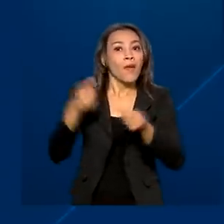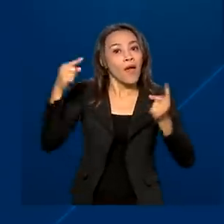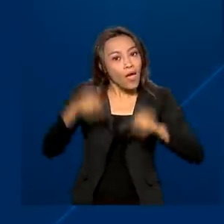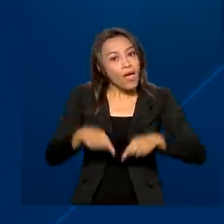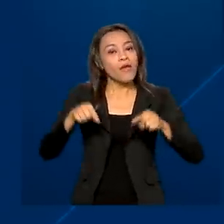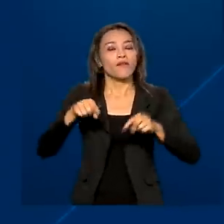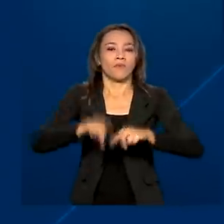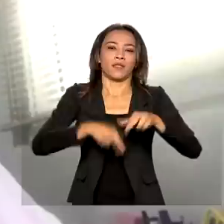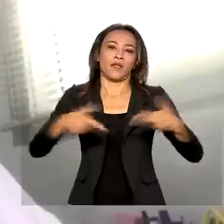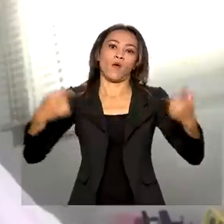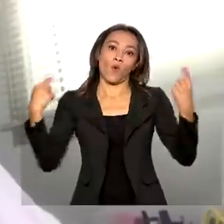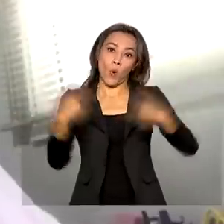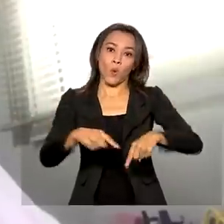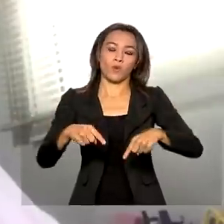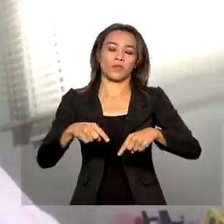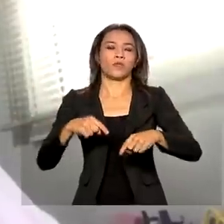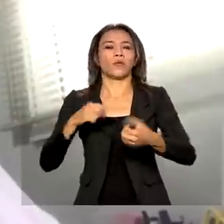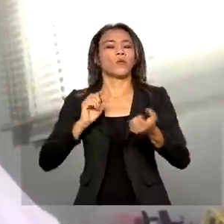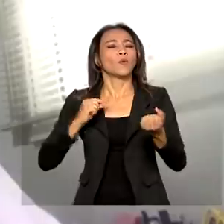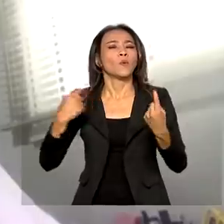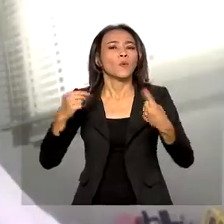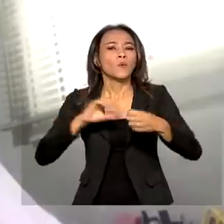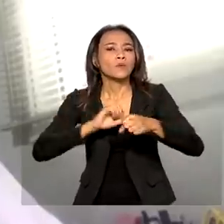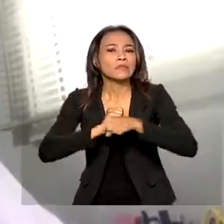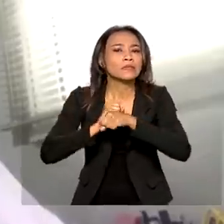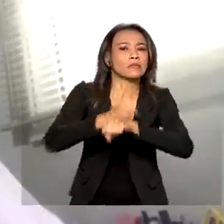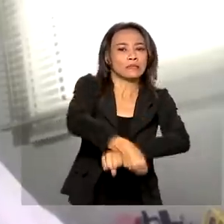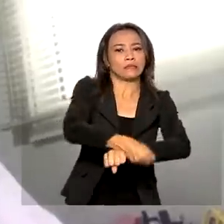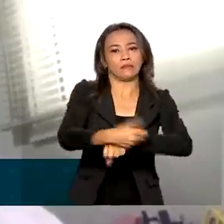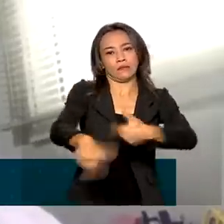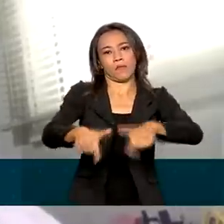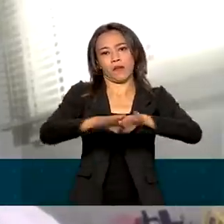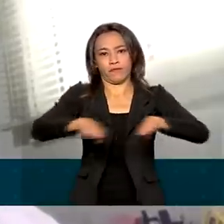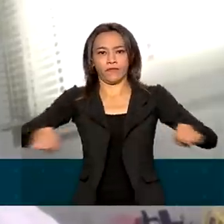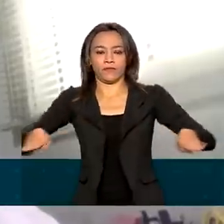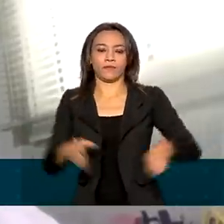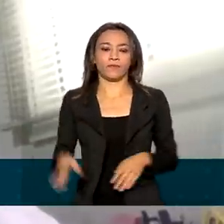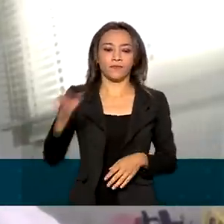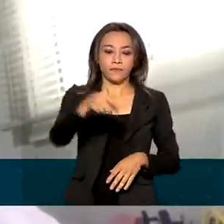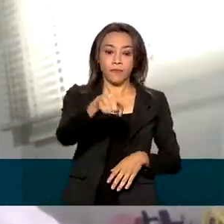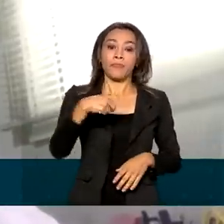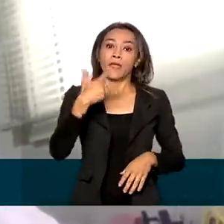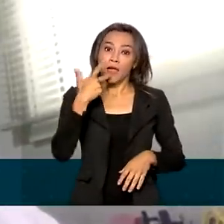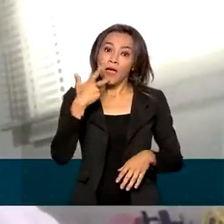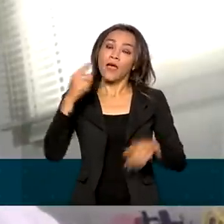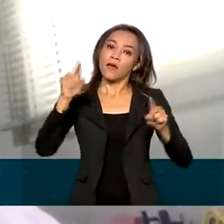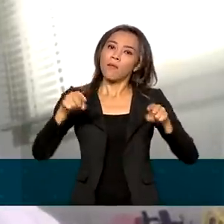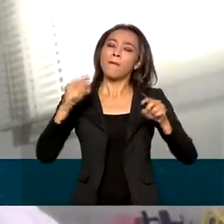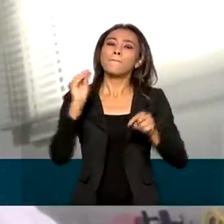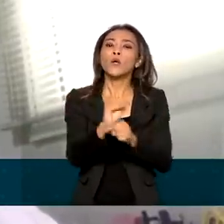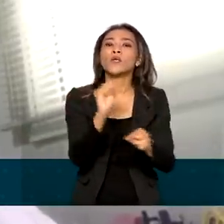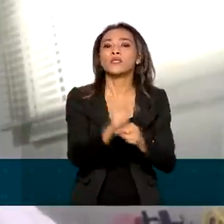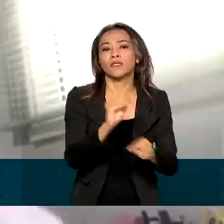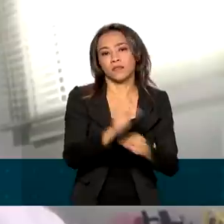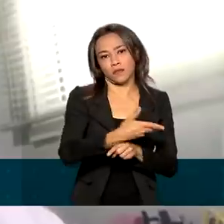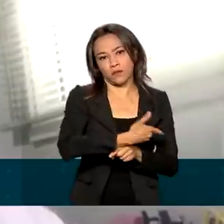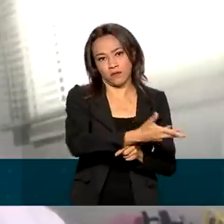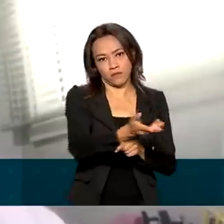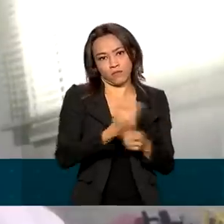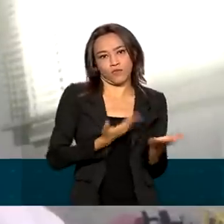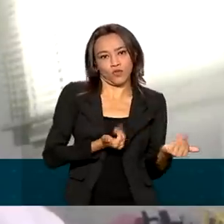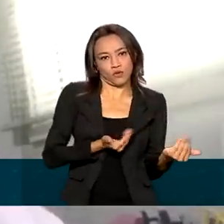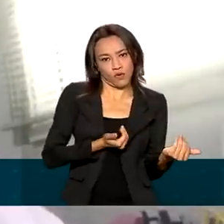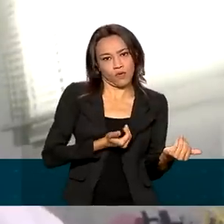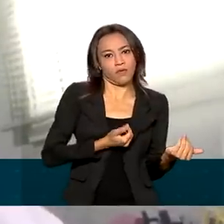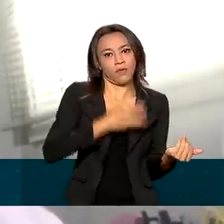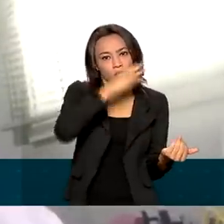ao trabalho infantil. O contrato de aprendizagem é, assim, uma medida de proteção para o trabalho adolescente e do jovem,